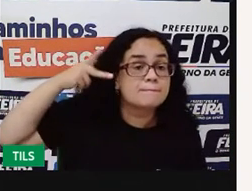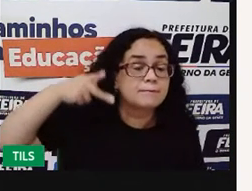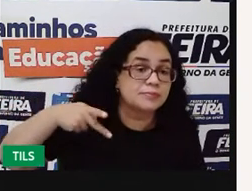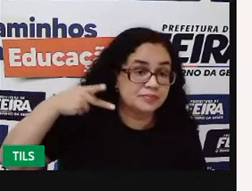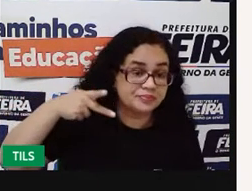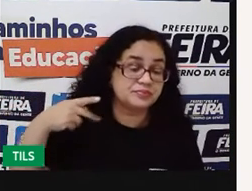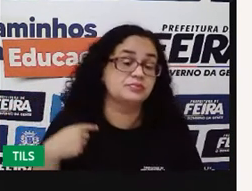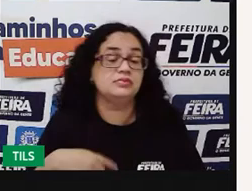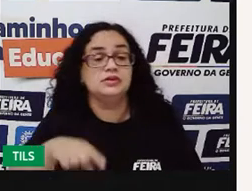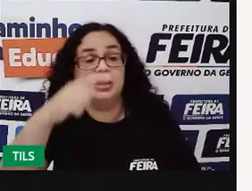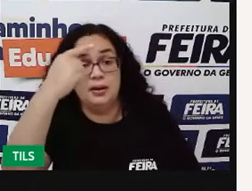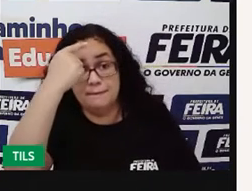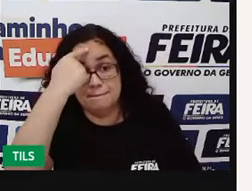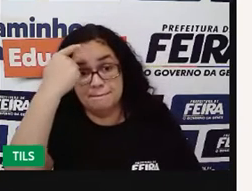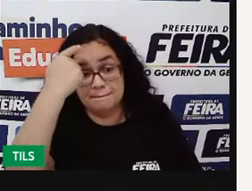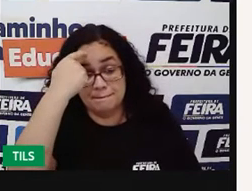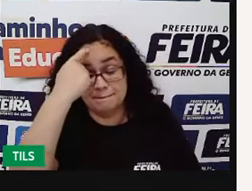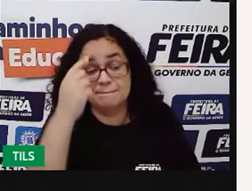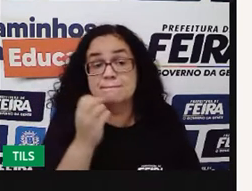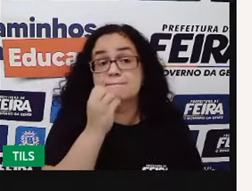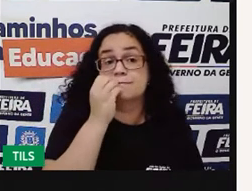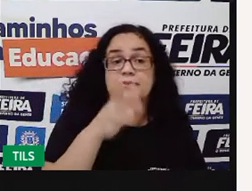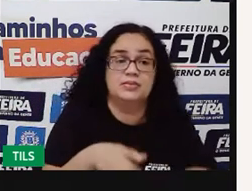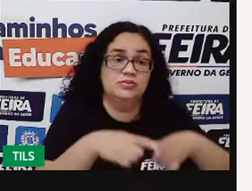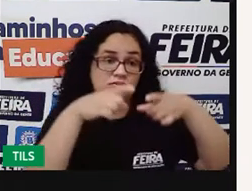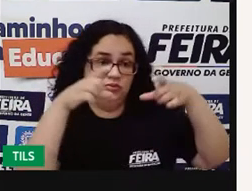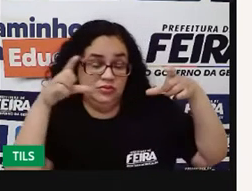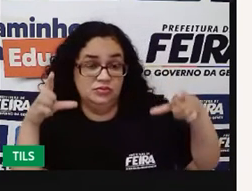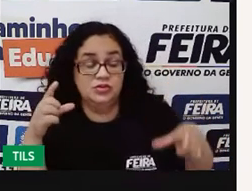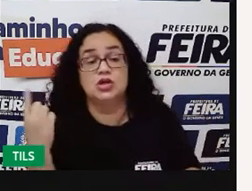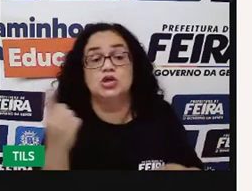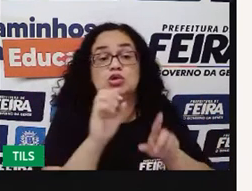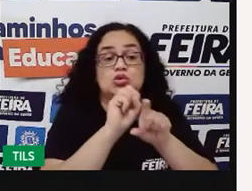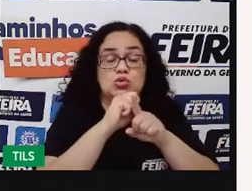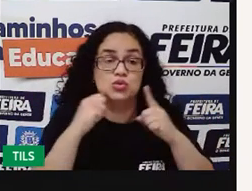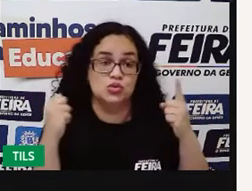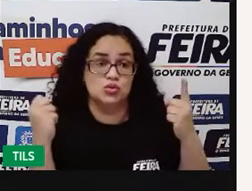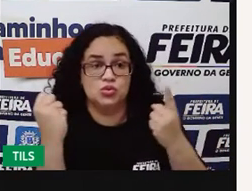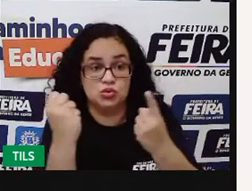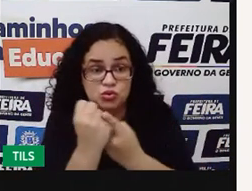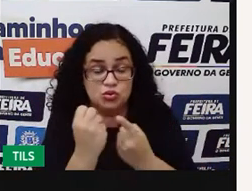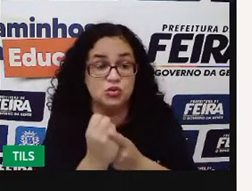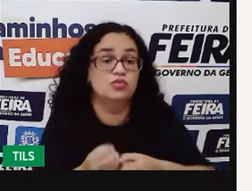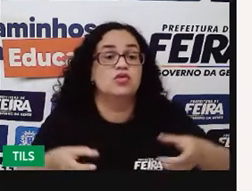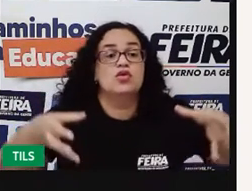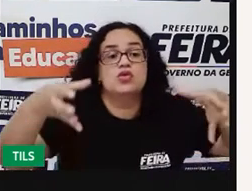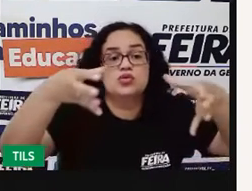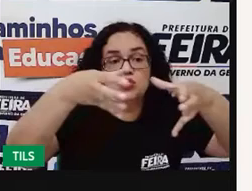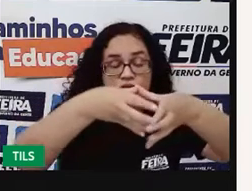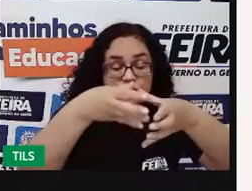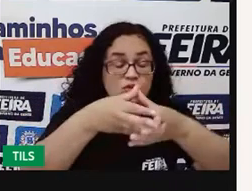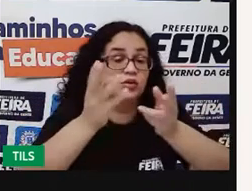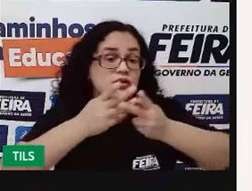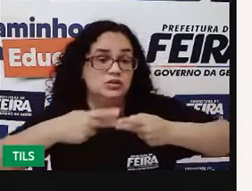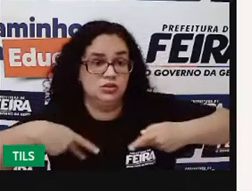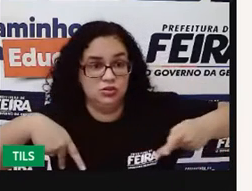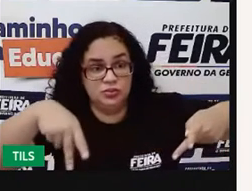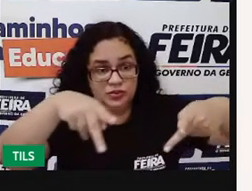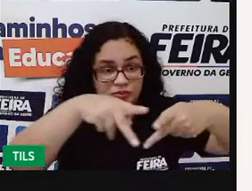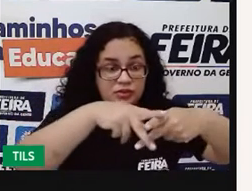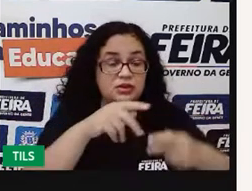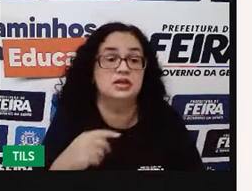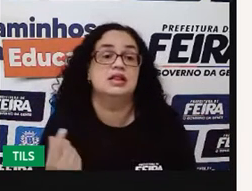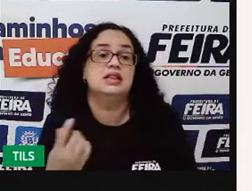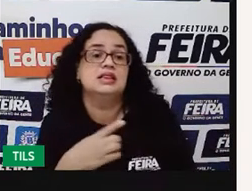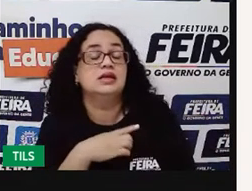vão pensar num bem maior, num bem social, num bem coletivo da população. Ter